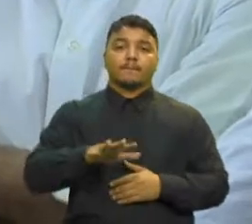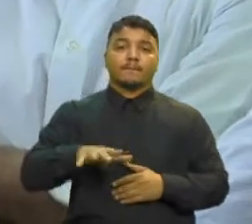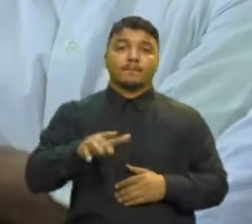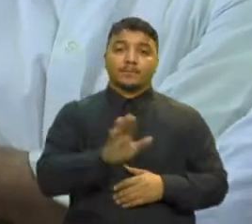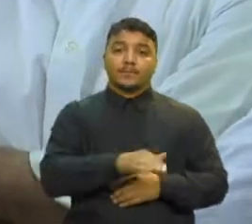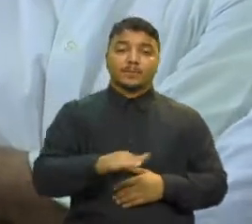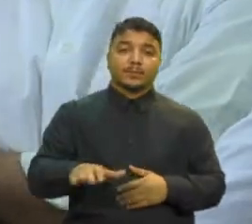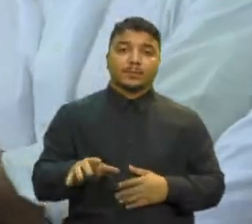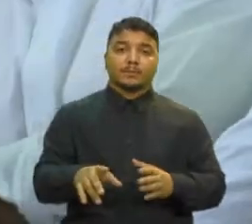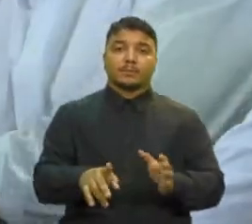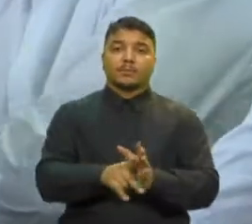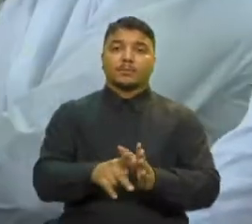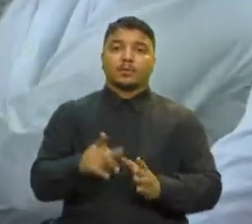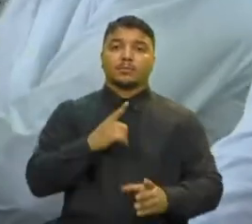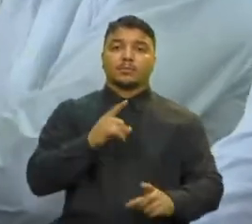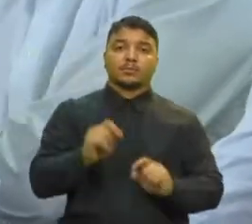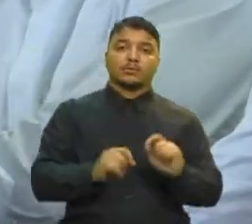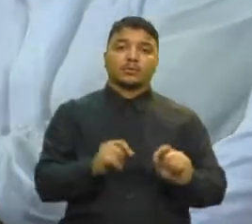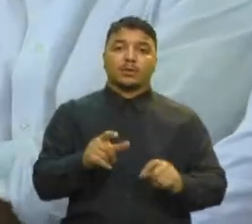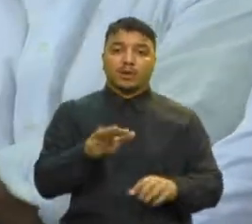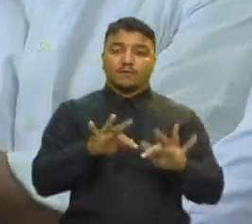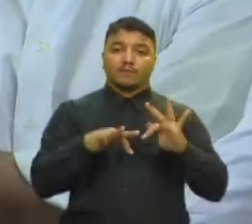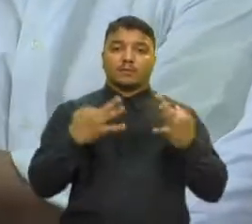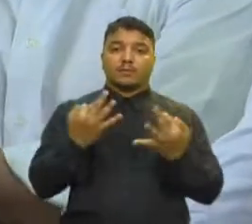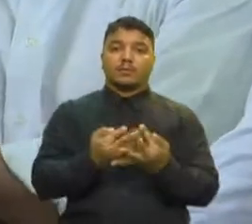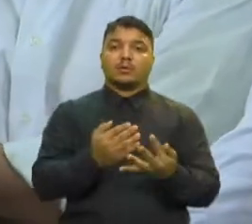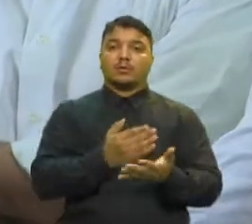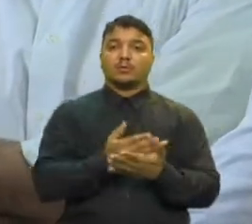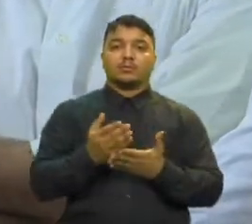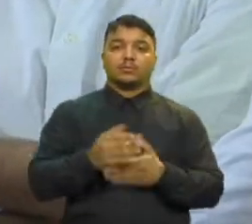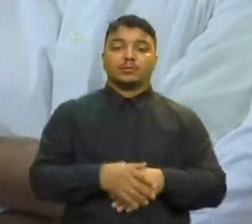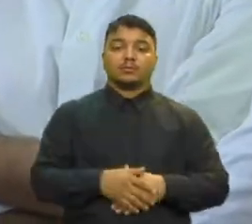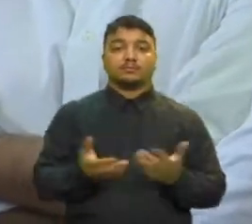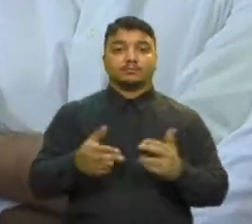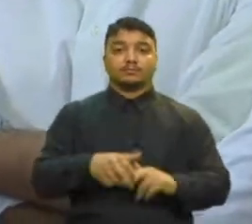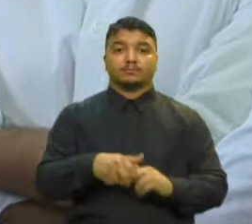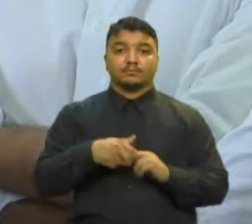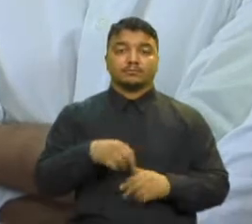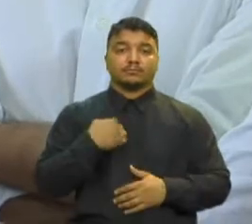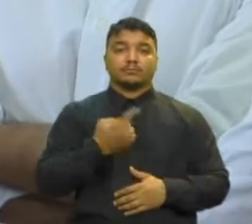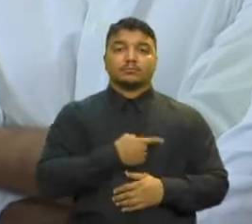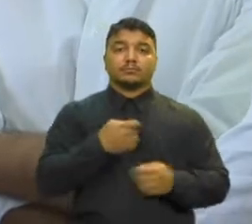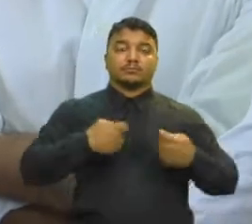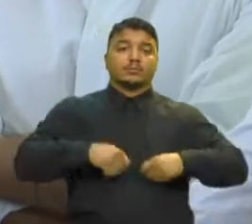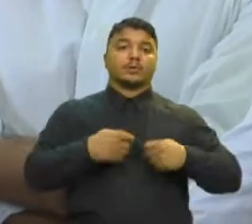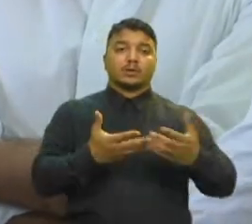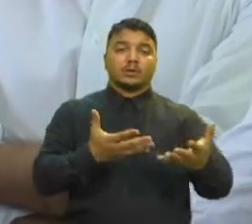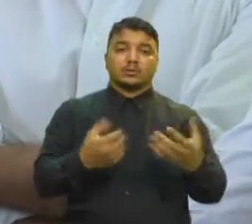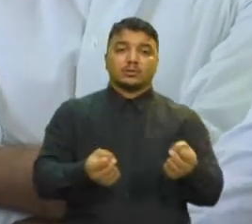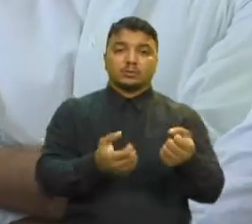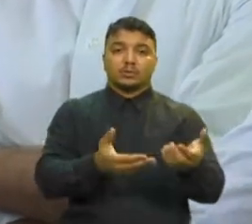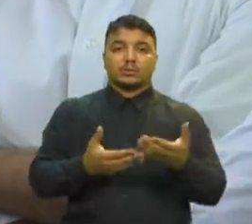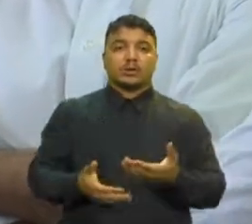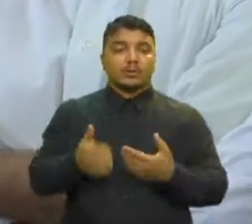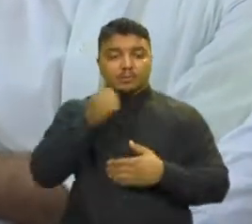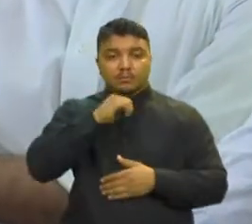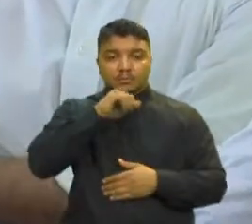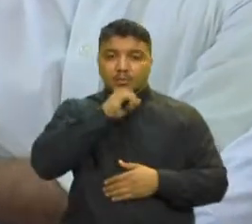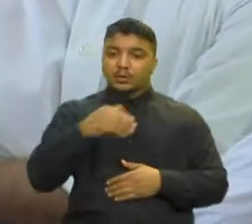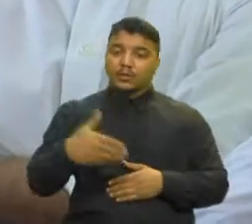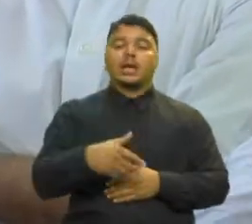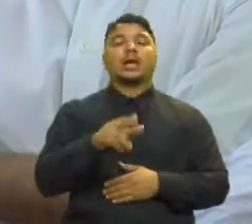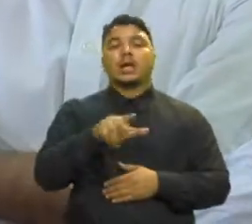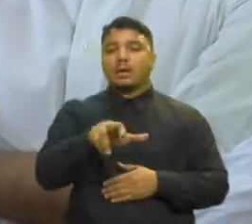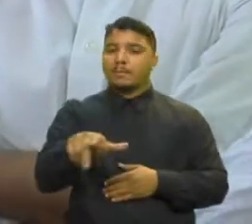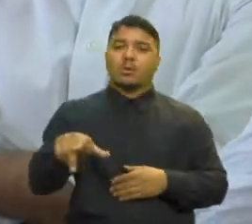a partir da família Então nós precisamos acolher a mãe dessa criança, o irmão